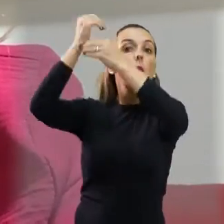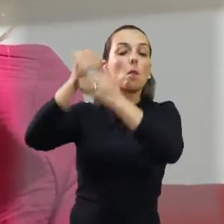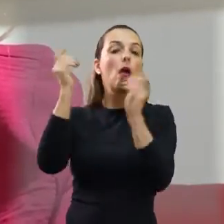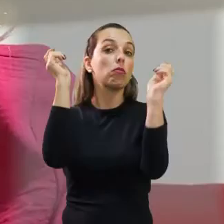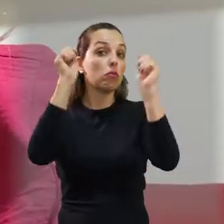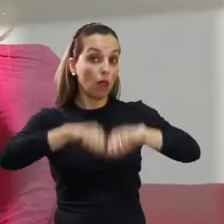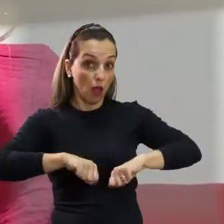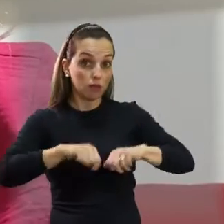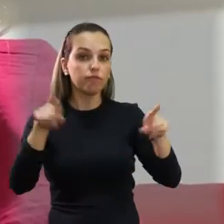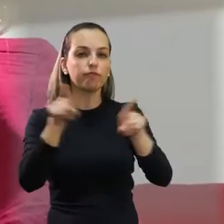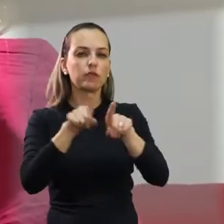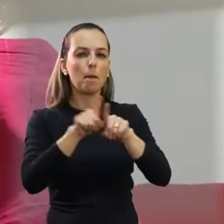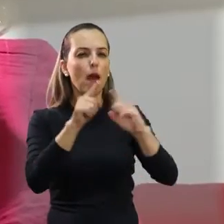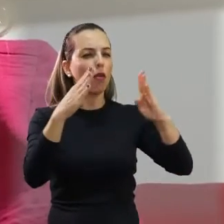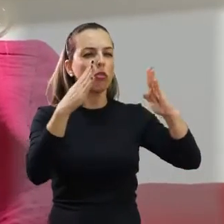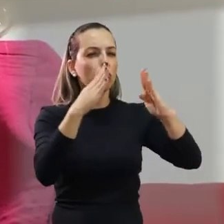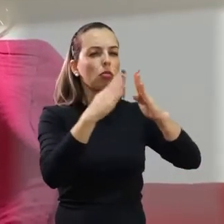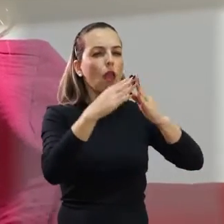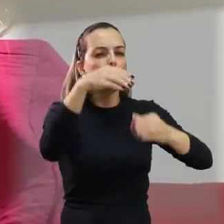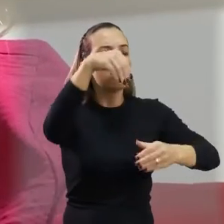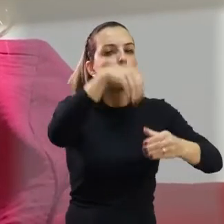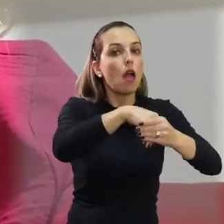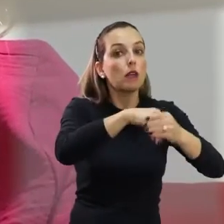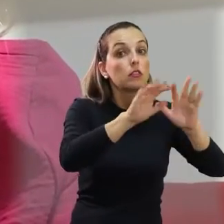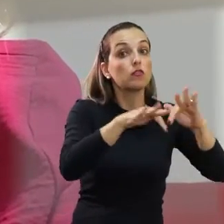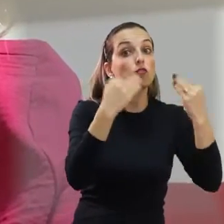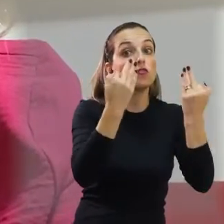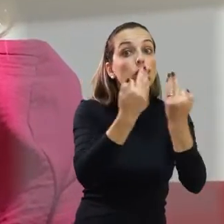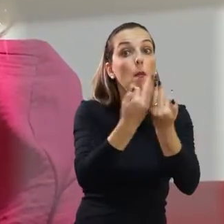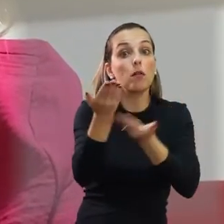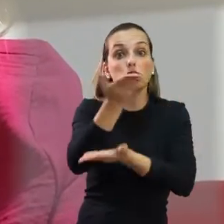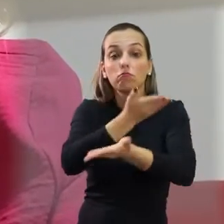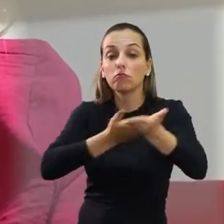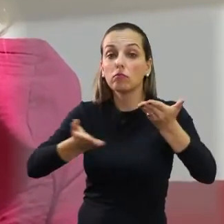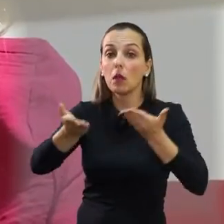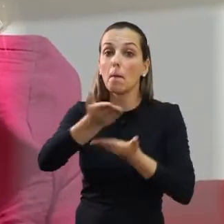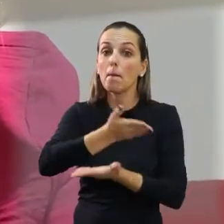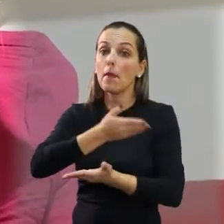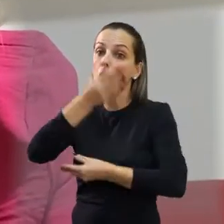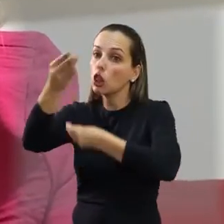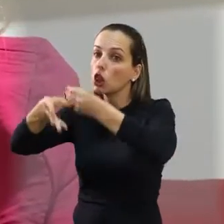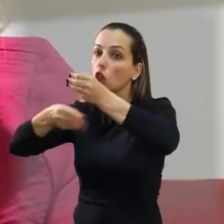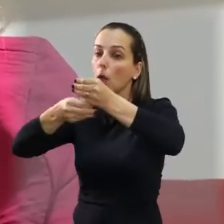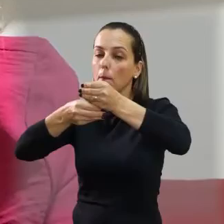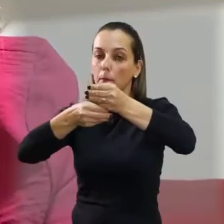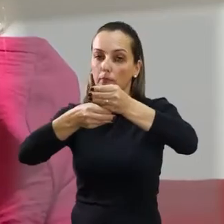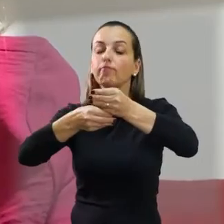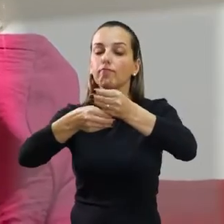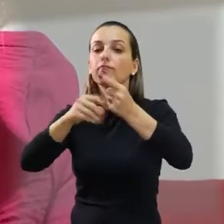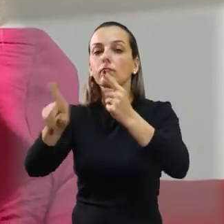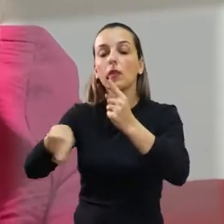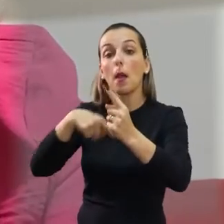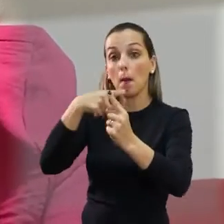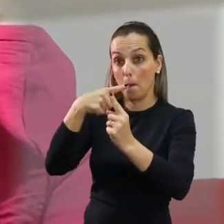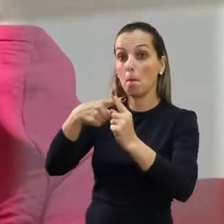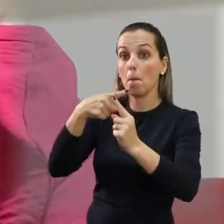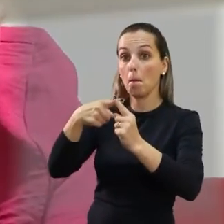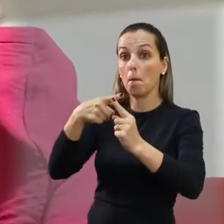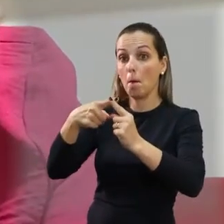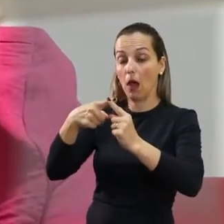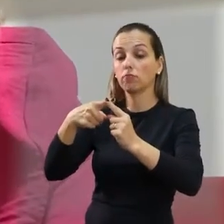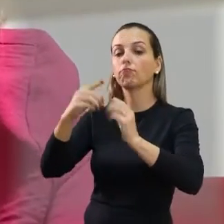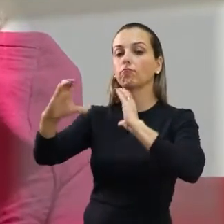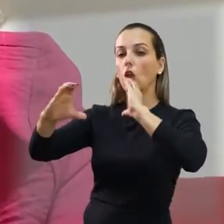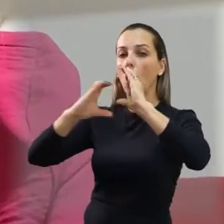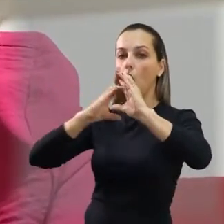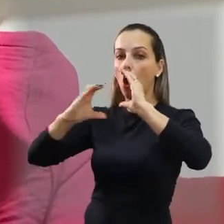e de aprendizagem, que complementam e expandem as experiências domésticas e